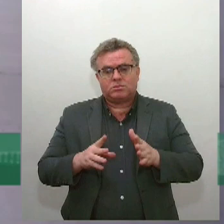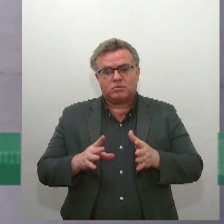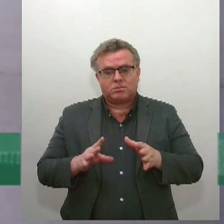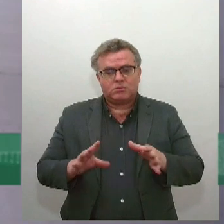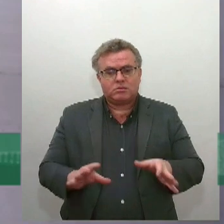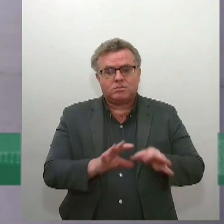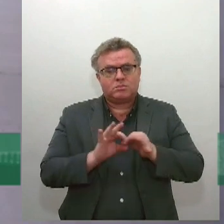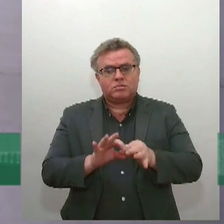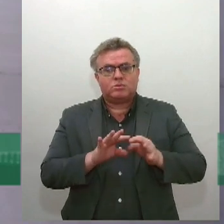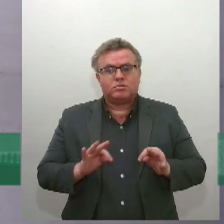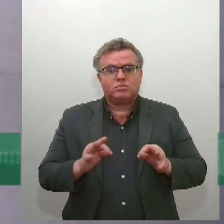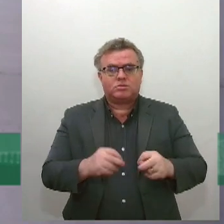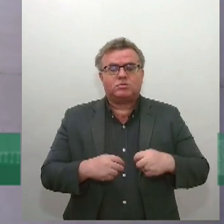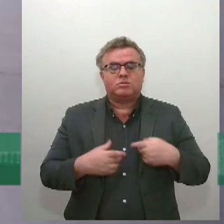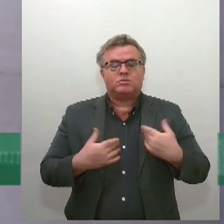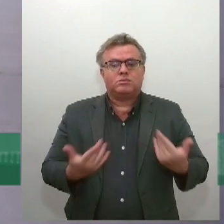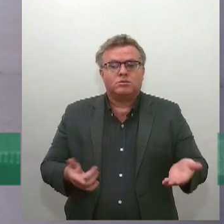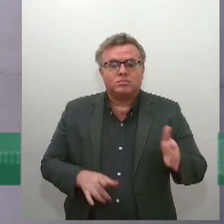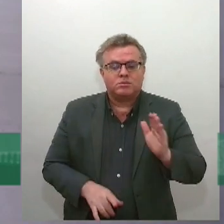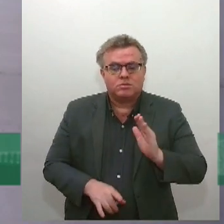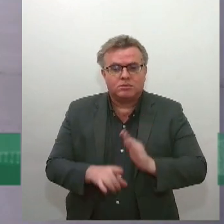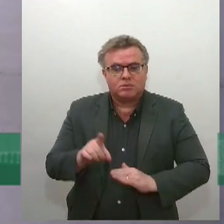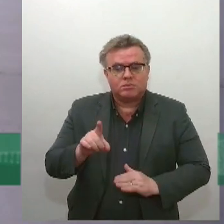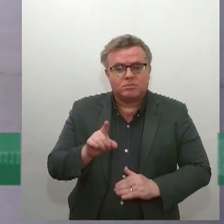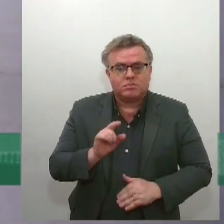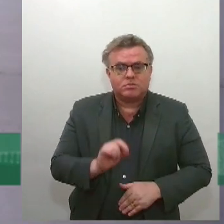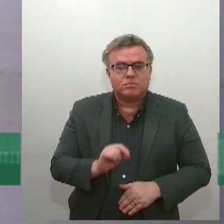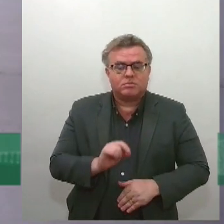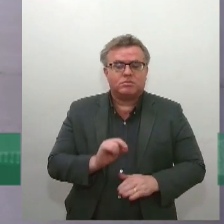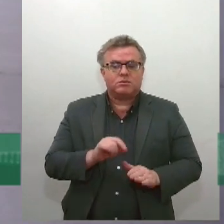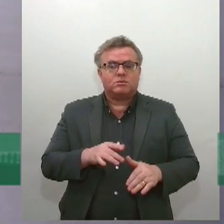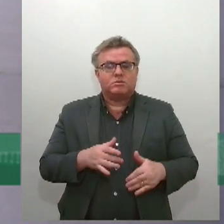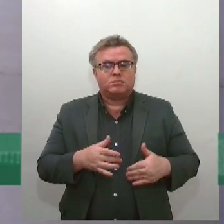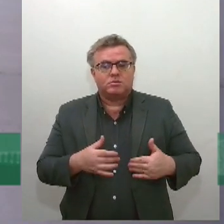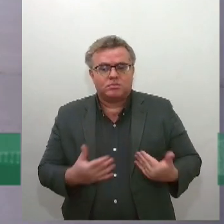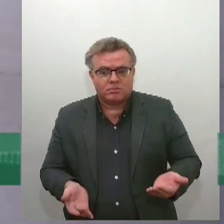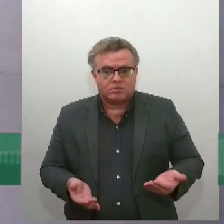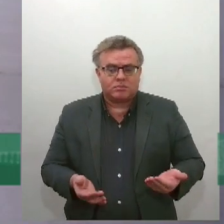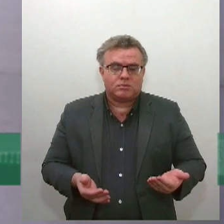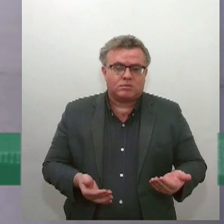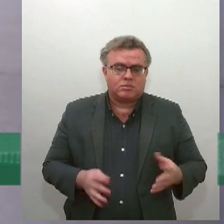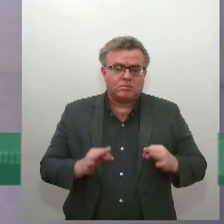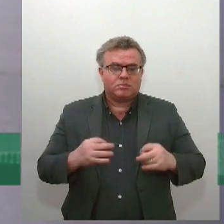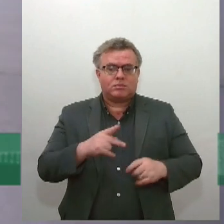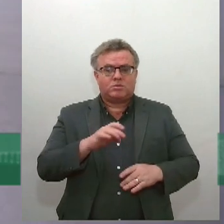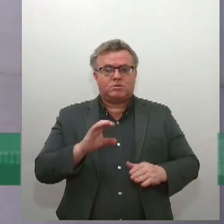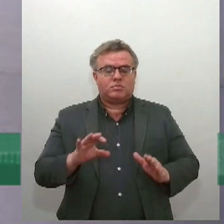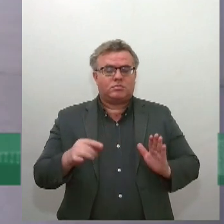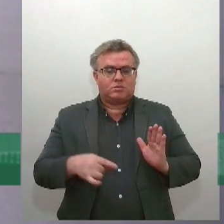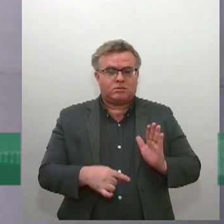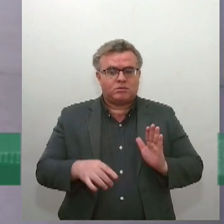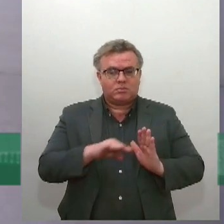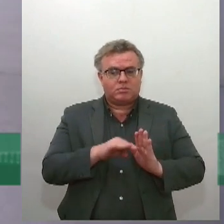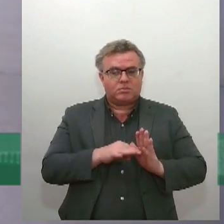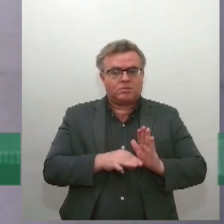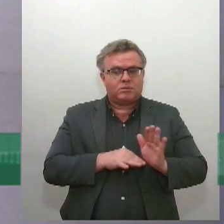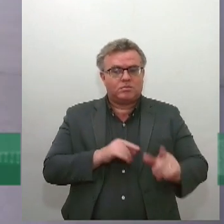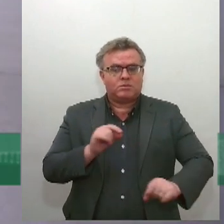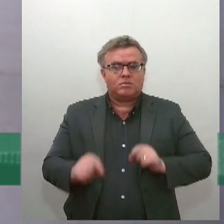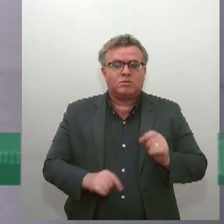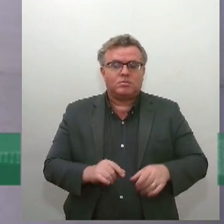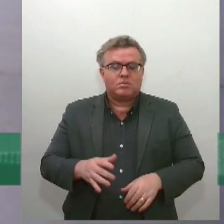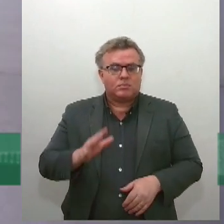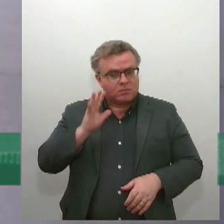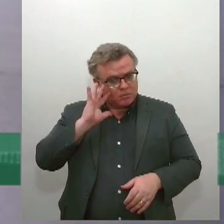isso que eu ia perguntar, ou seja, uma vez aprovada a PEC 8, da forma que a gente está vendo ela aqui hoje, a solução é,